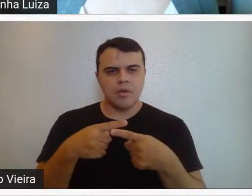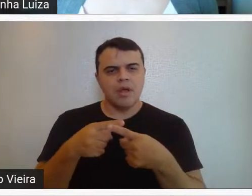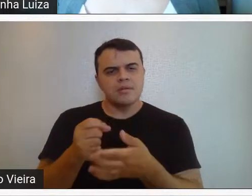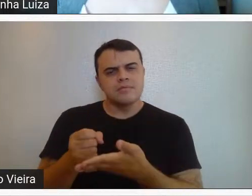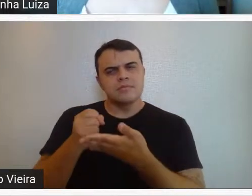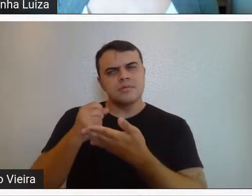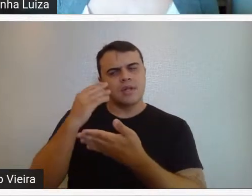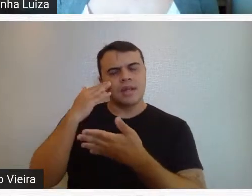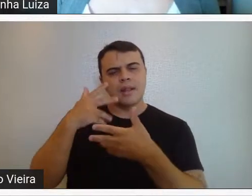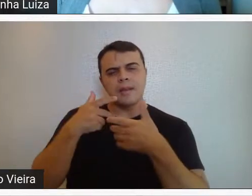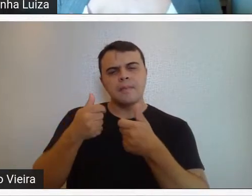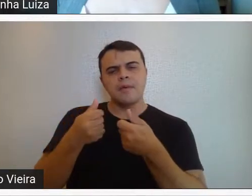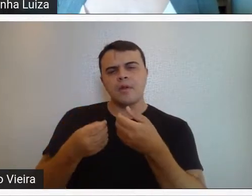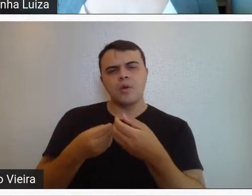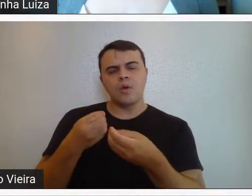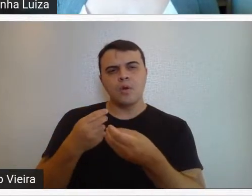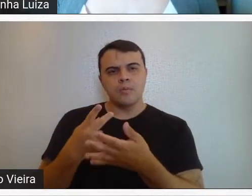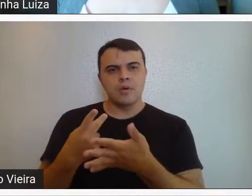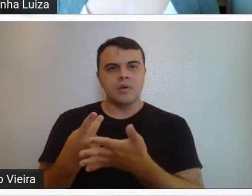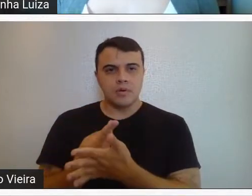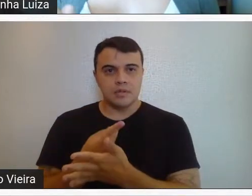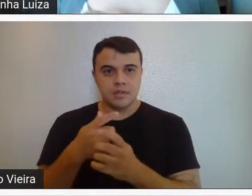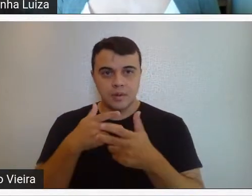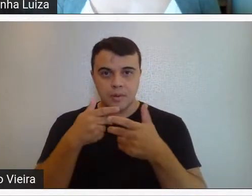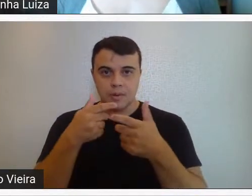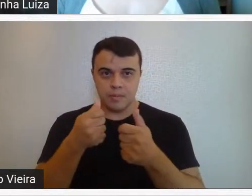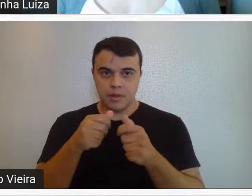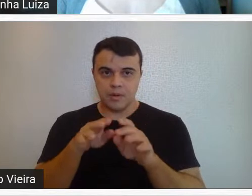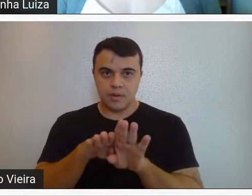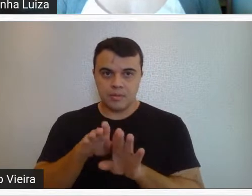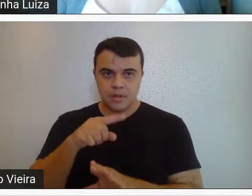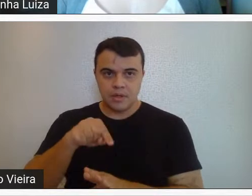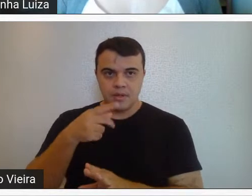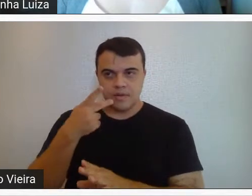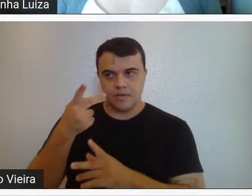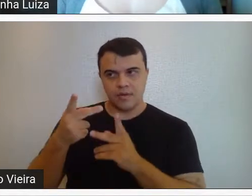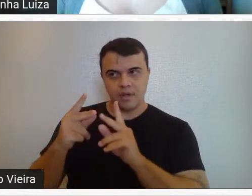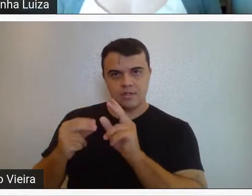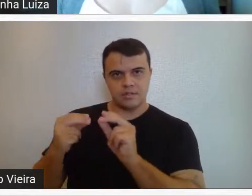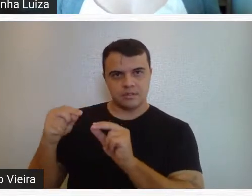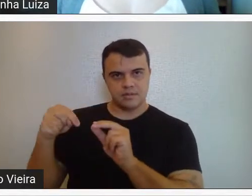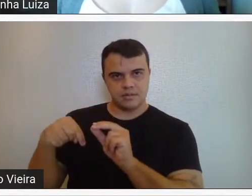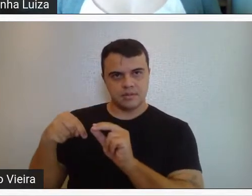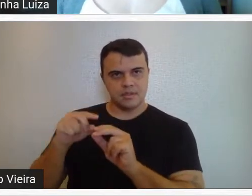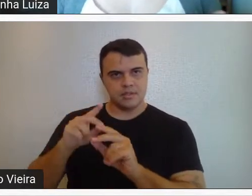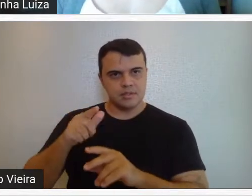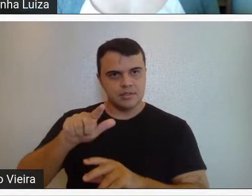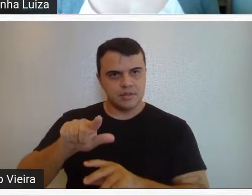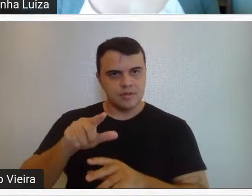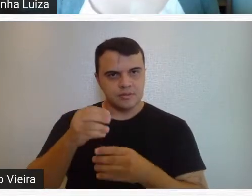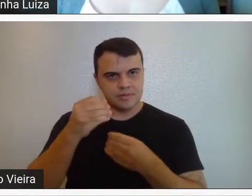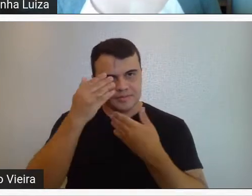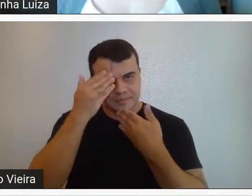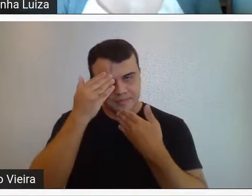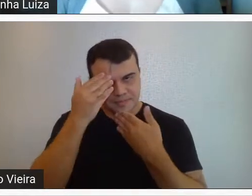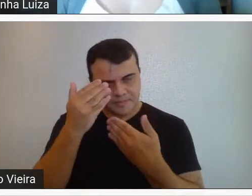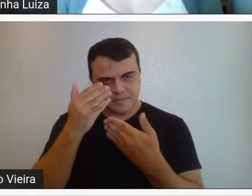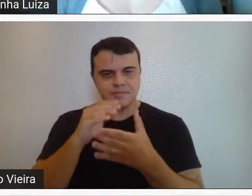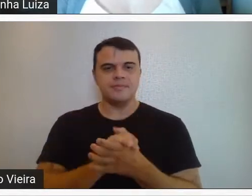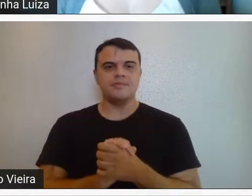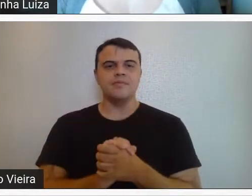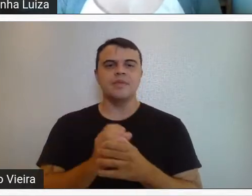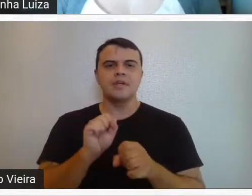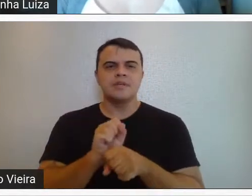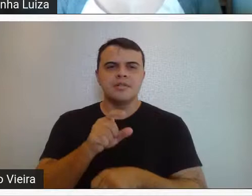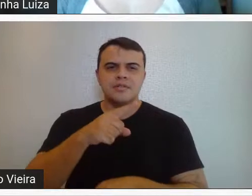ajuda a entender como é que foi esse evento, o a gente pode melhorar, o pessoal vai deixar aí no chat, mais uma vez, gente, muito obrigada e